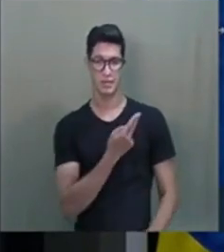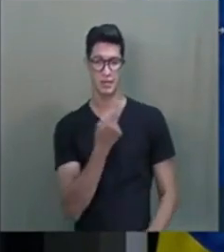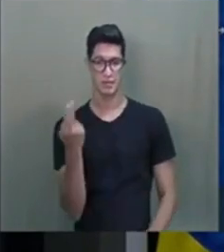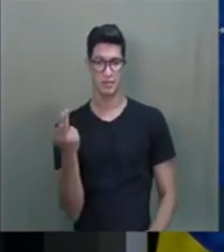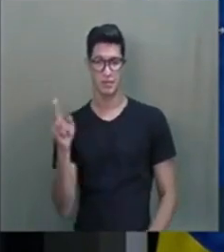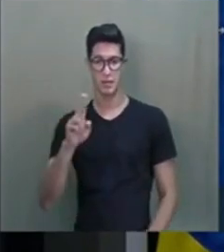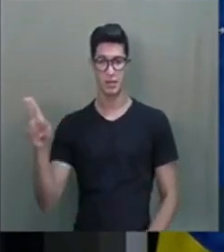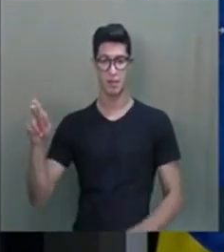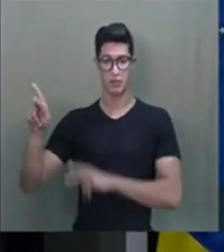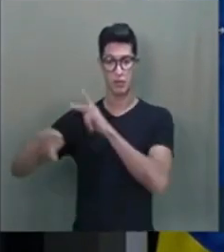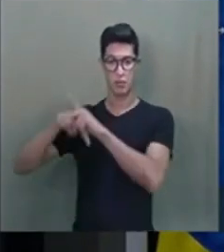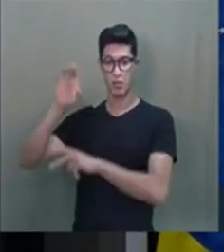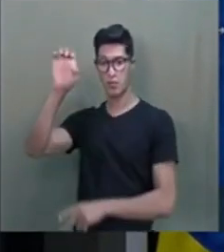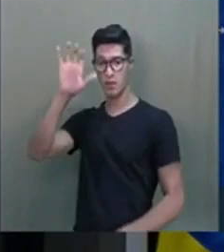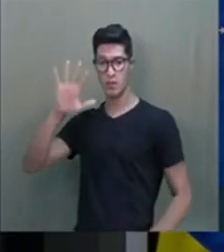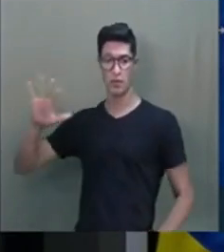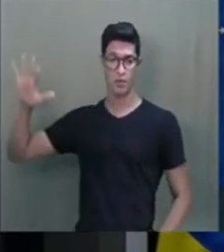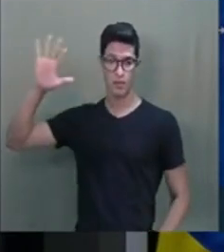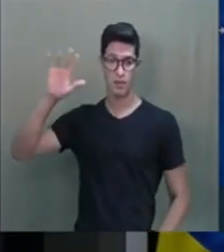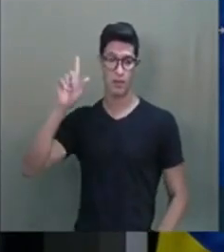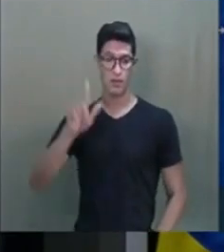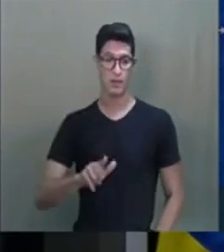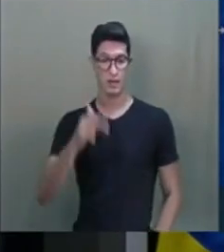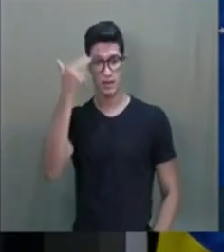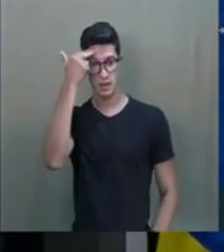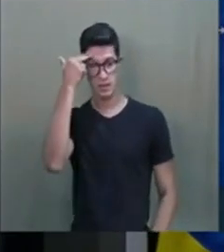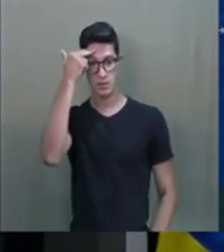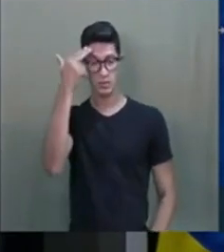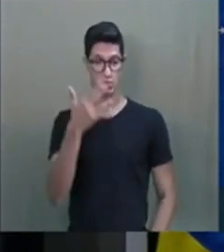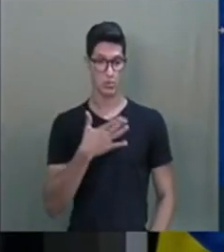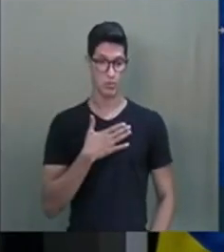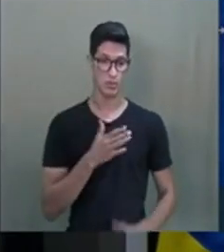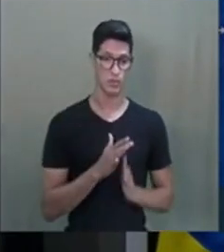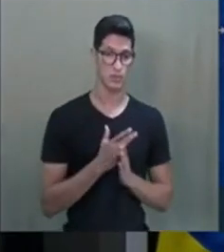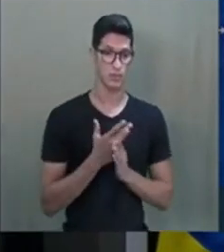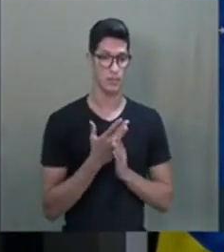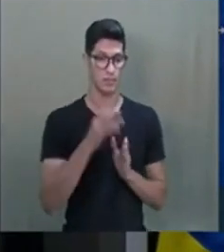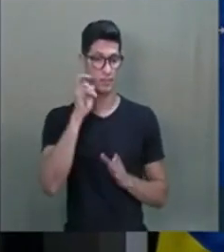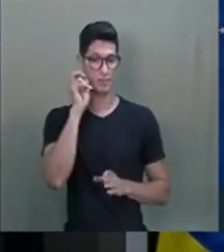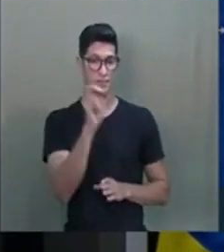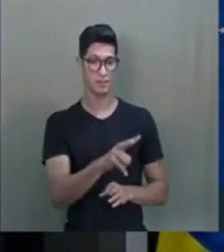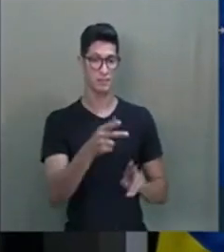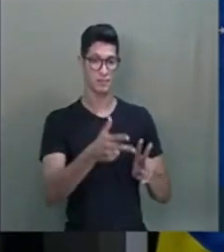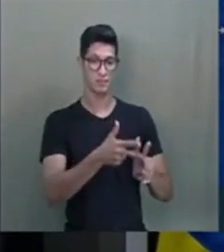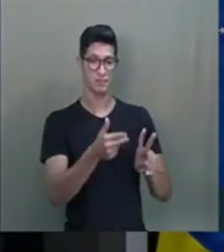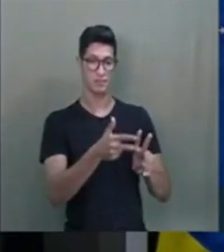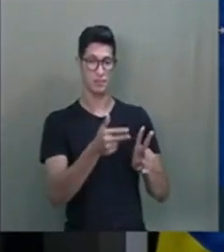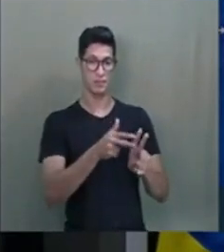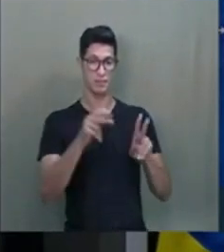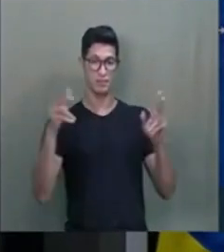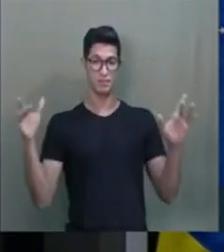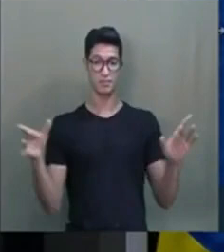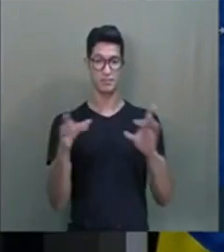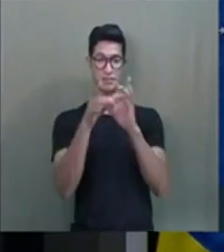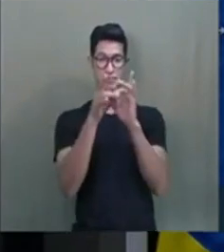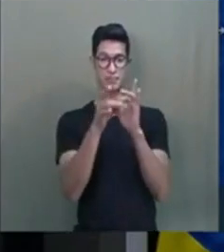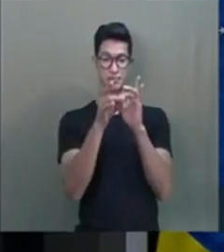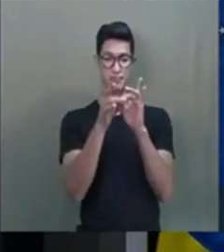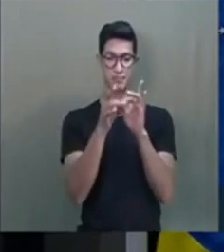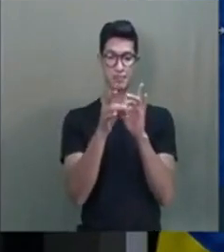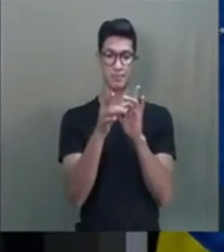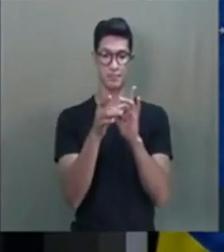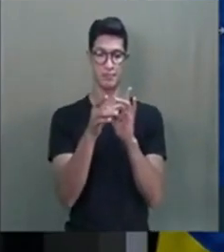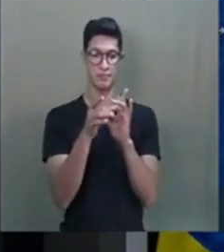e em nome dos europeus. E esse é um sonho meu, ver os indígenas e os europeus reconciliados.